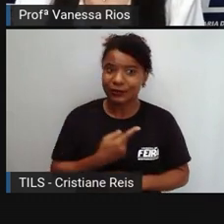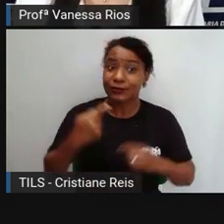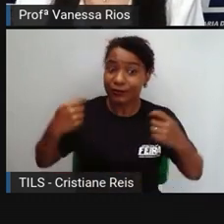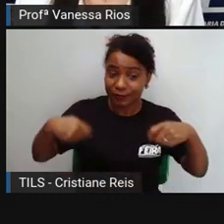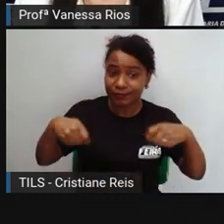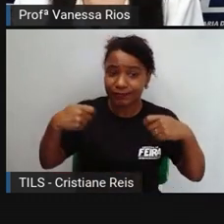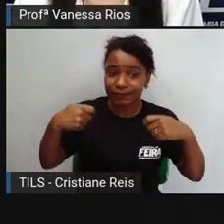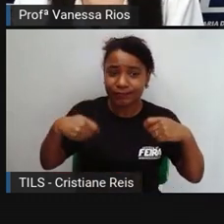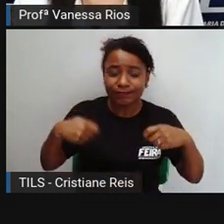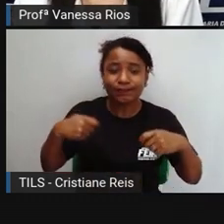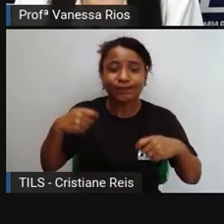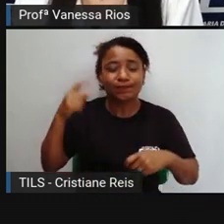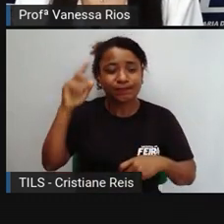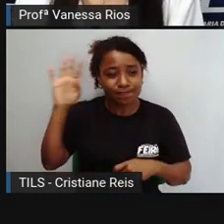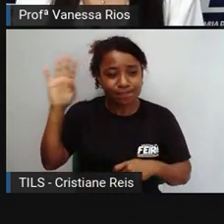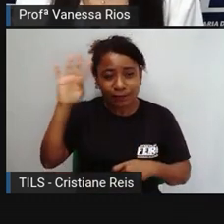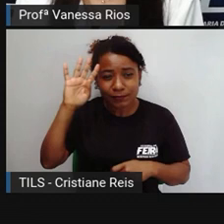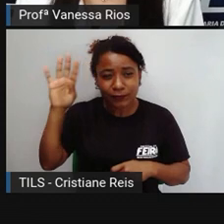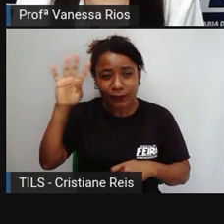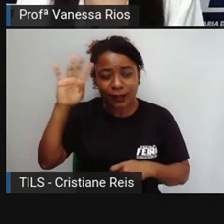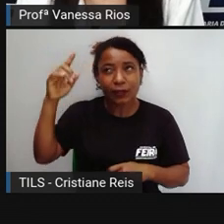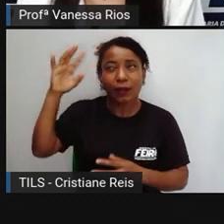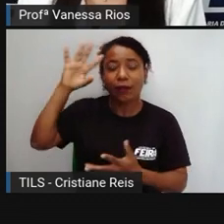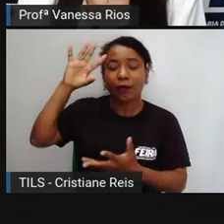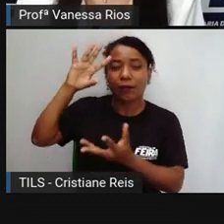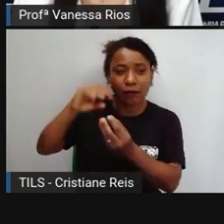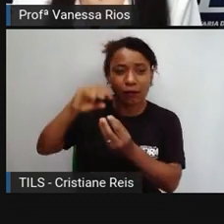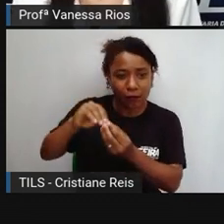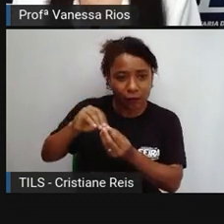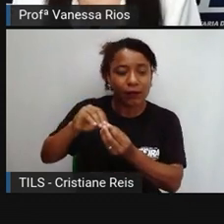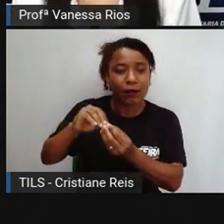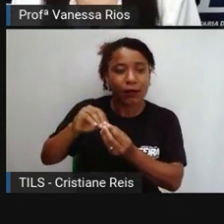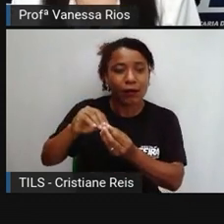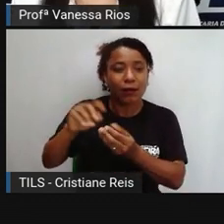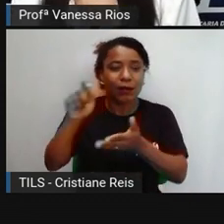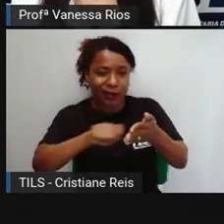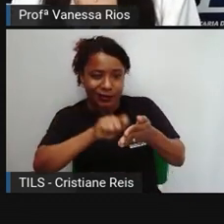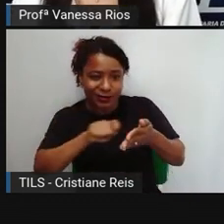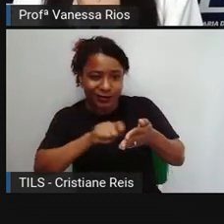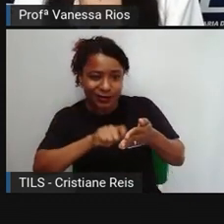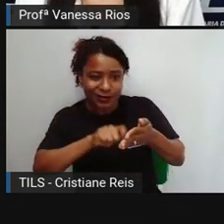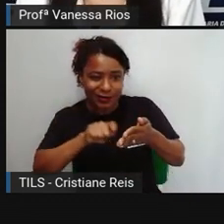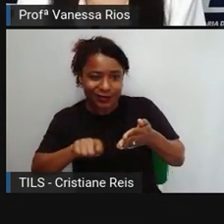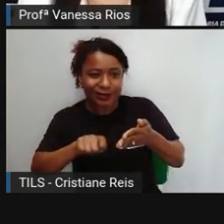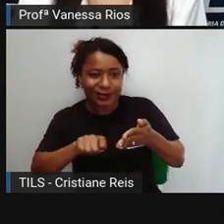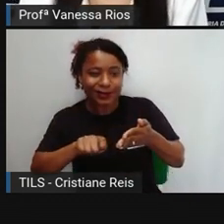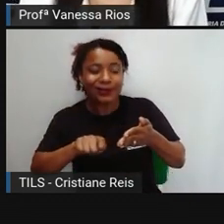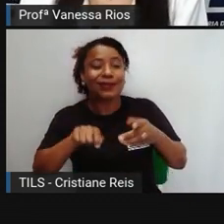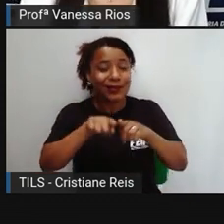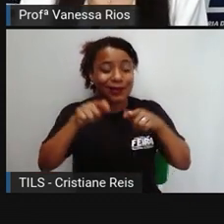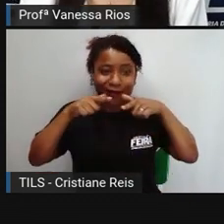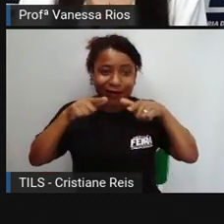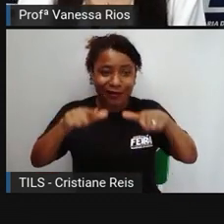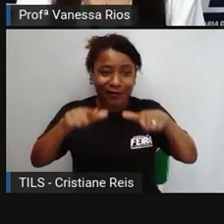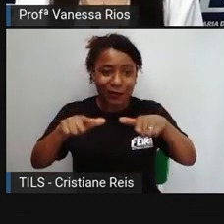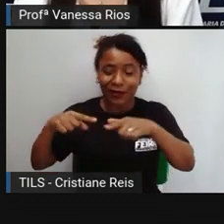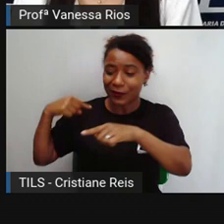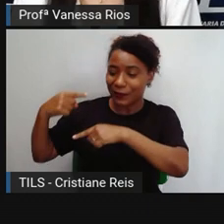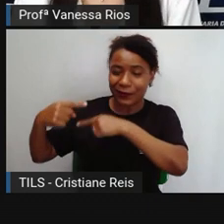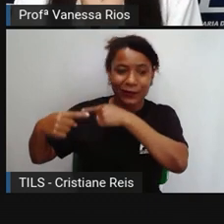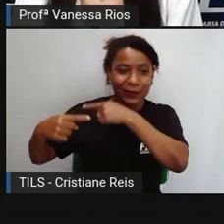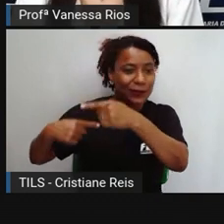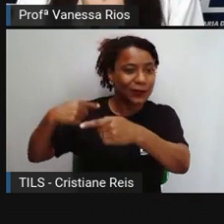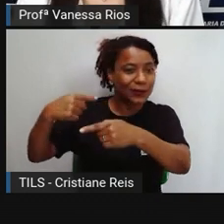algo aí que vai se modificando, assim como a língua, com o passar do tempo vai adquirindo novas características,